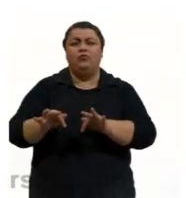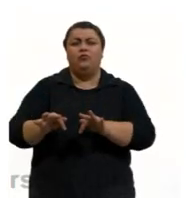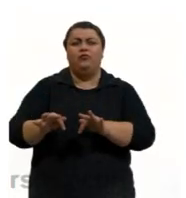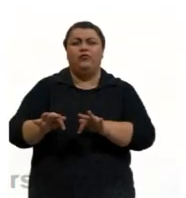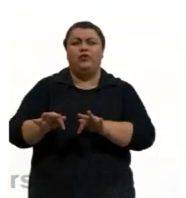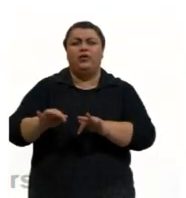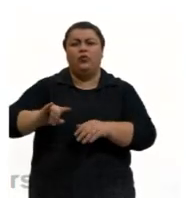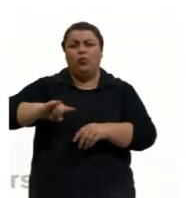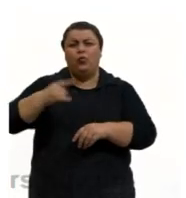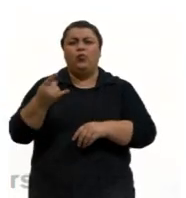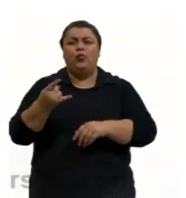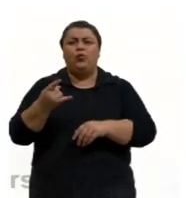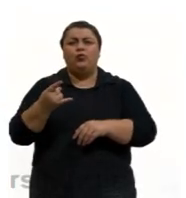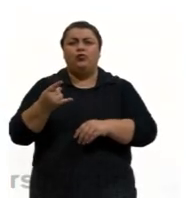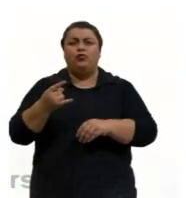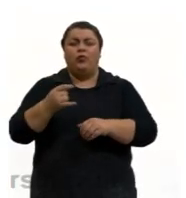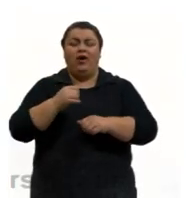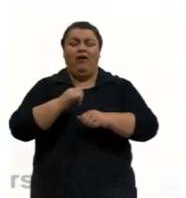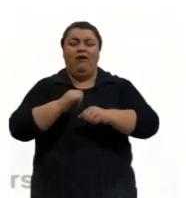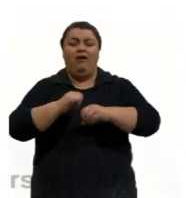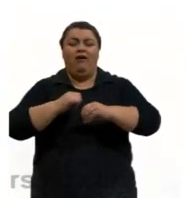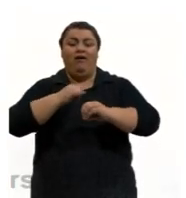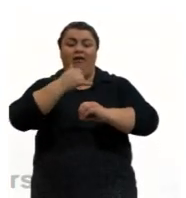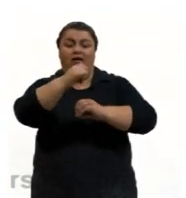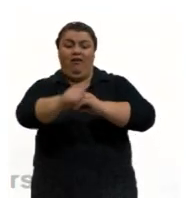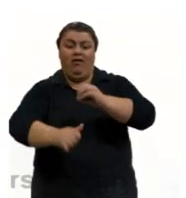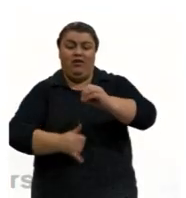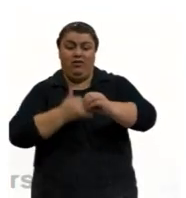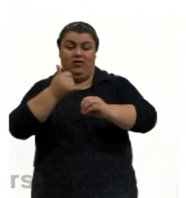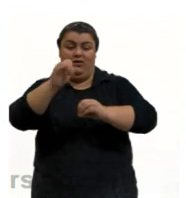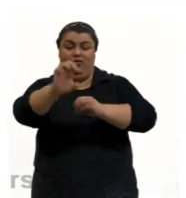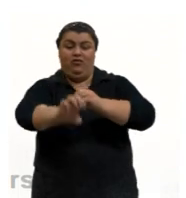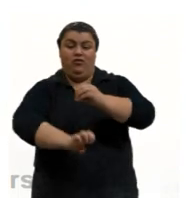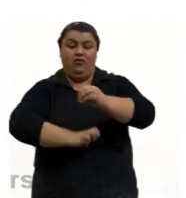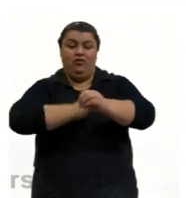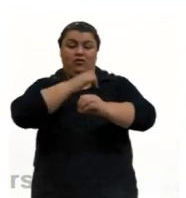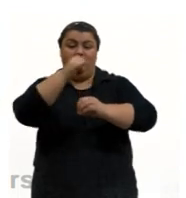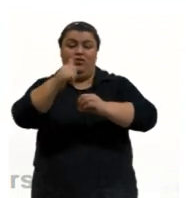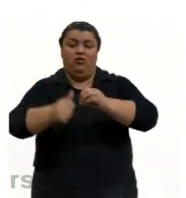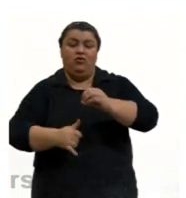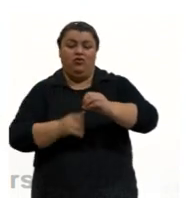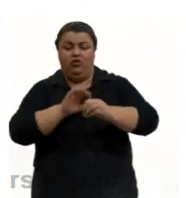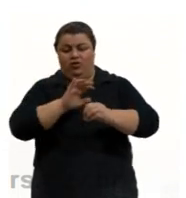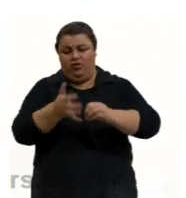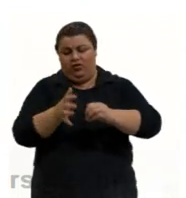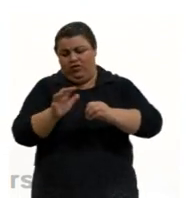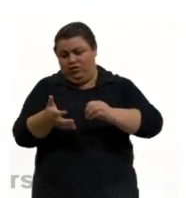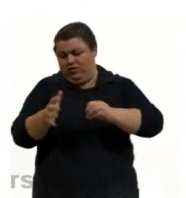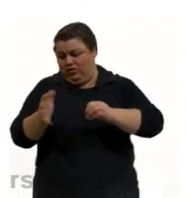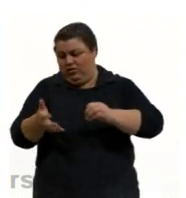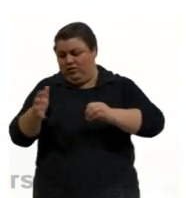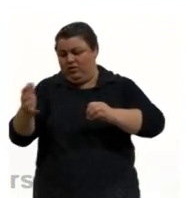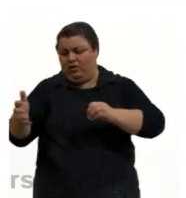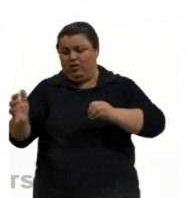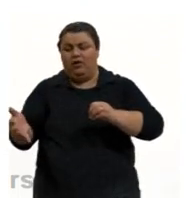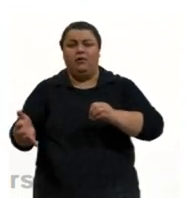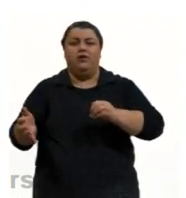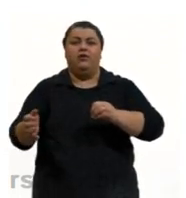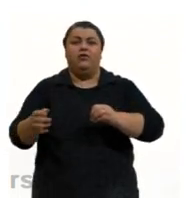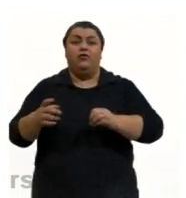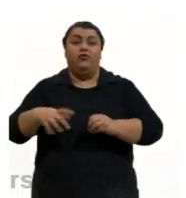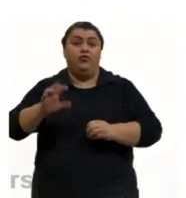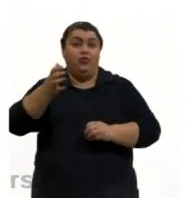atômica, né, a energia dos elétrons, através dos níveis, das camadas de energia do Born.